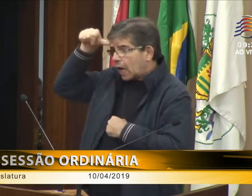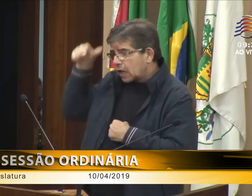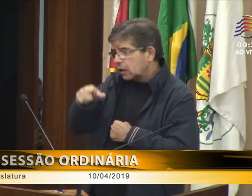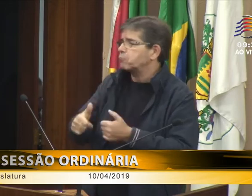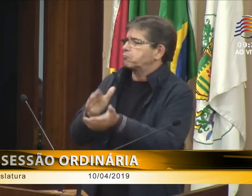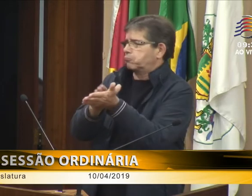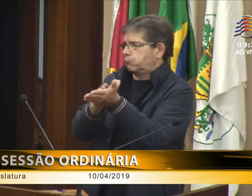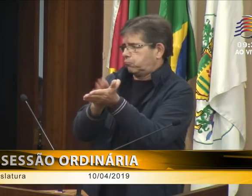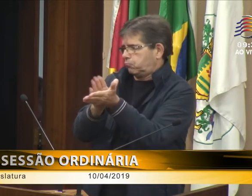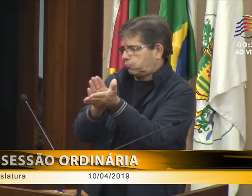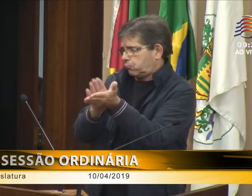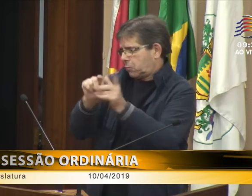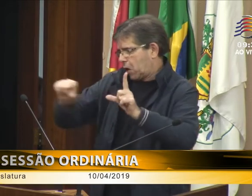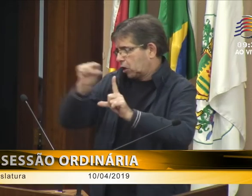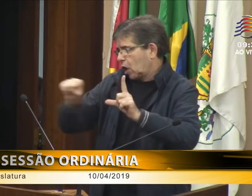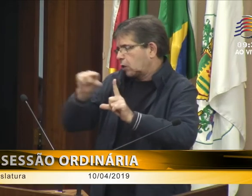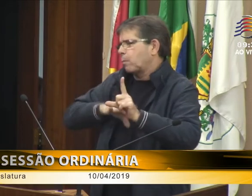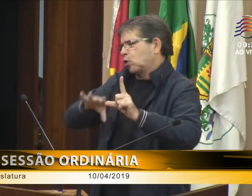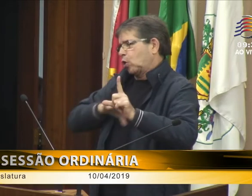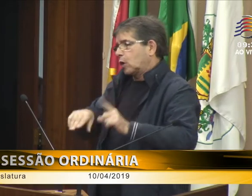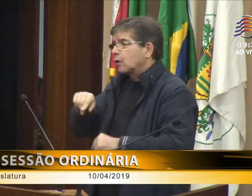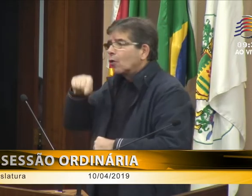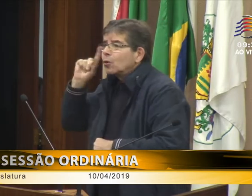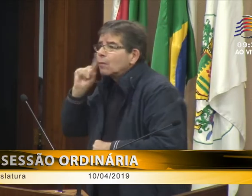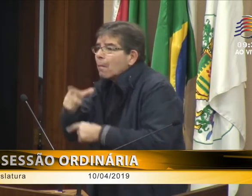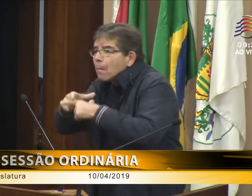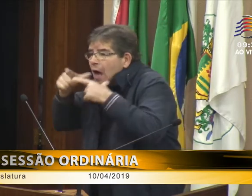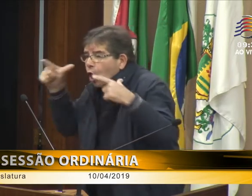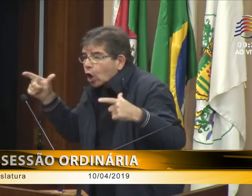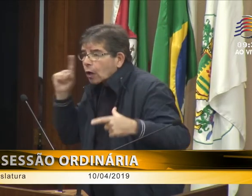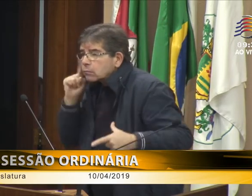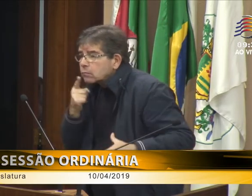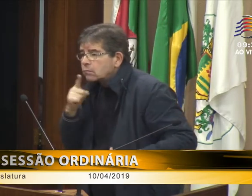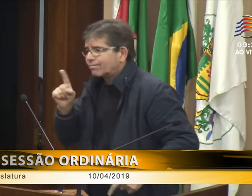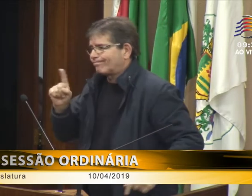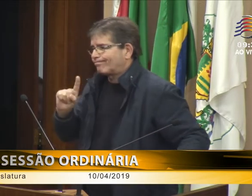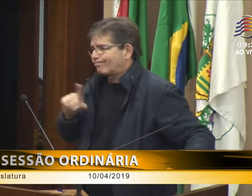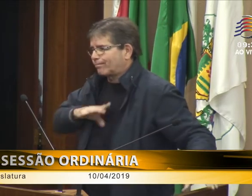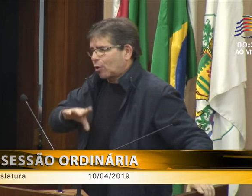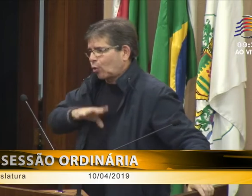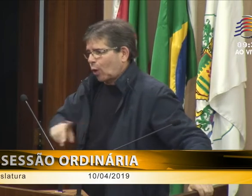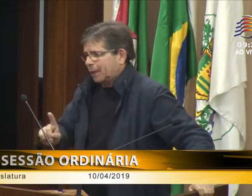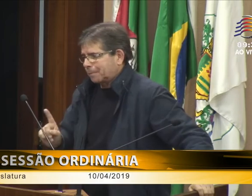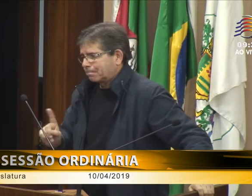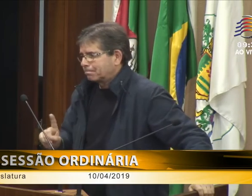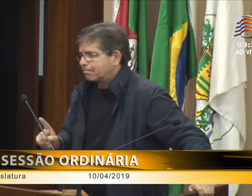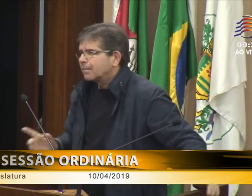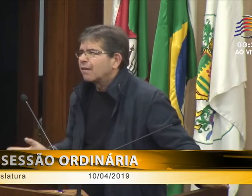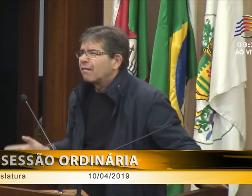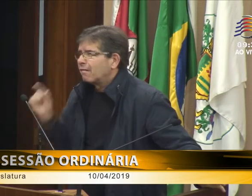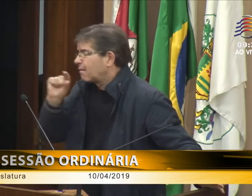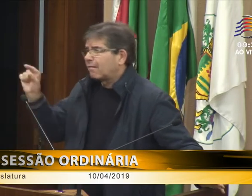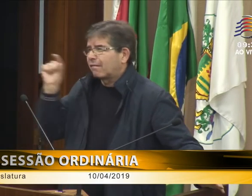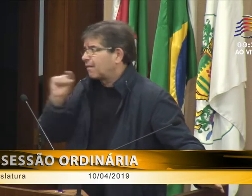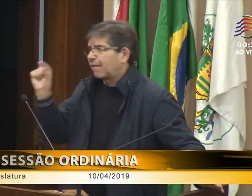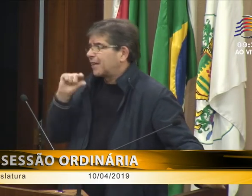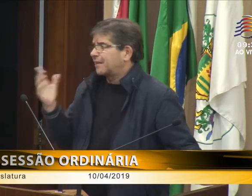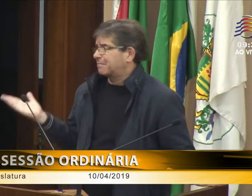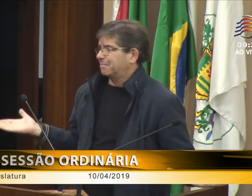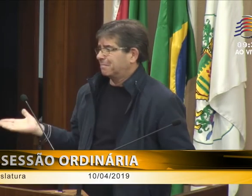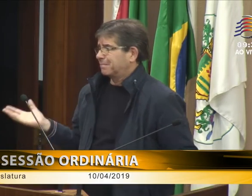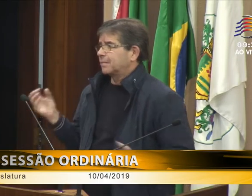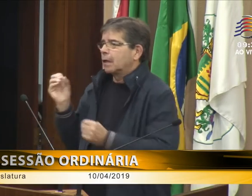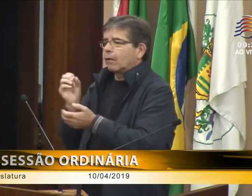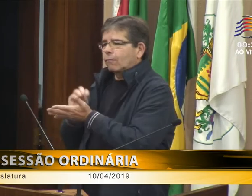adianta e me preocupa bastante a legenda, claro. A gente sabe, mas eu parabenizo, sim, esse protagonismo, esse trabalho da Carilissa que vocês têm